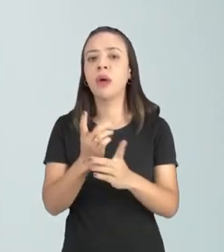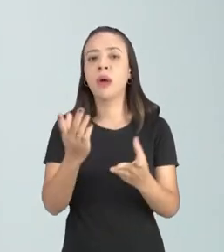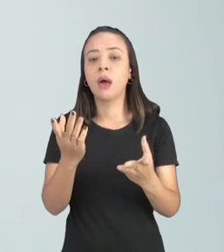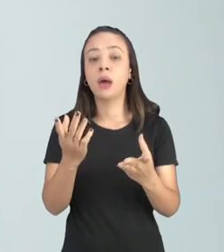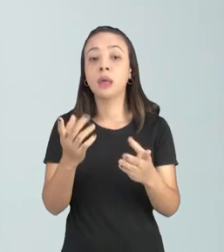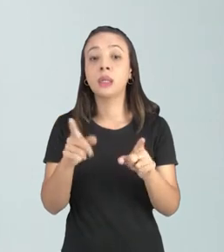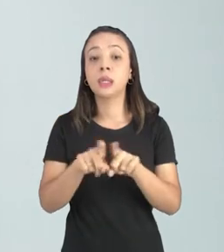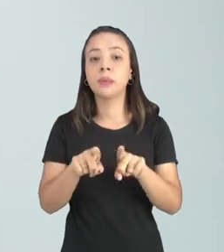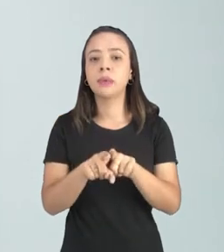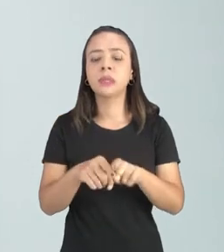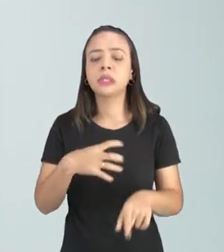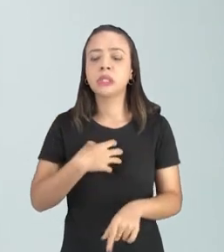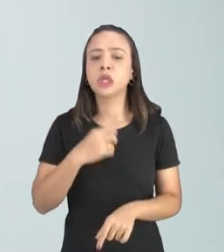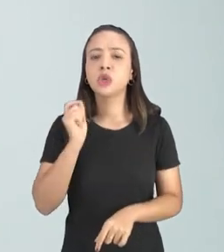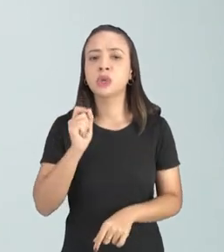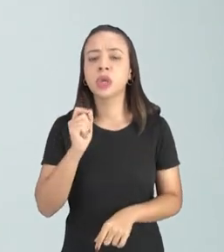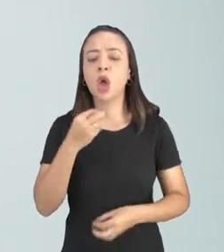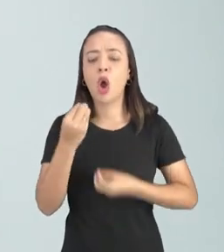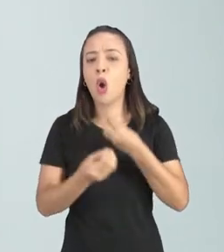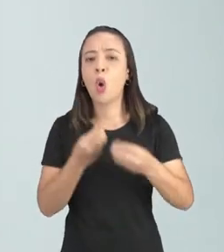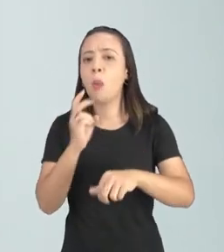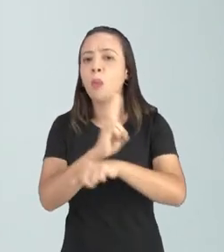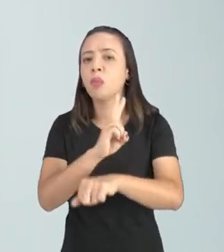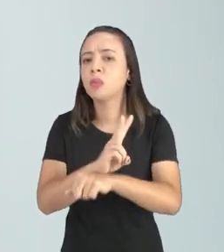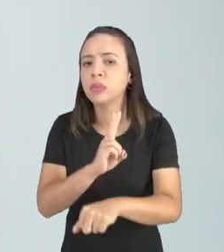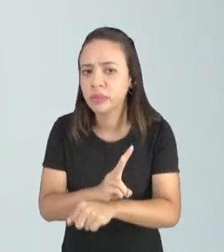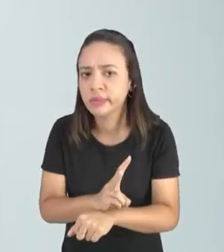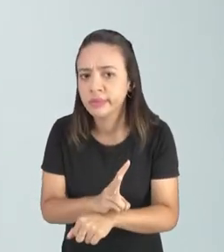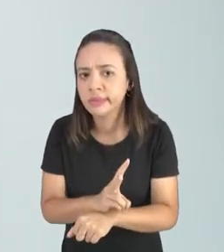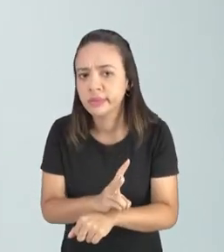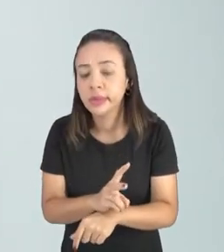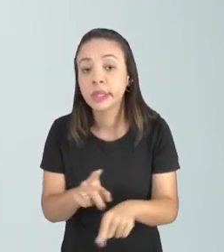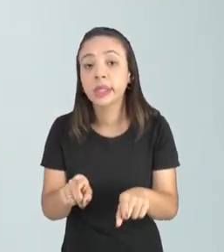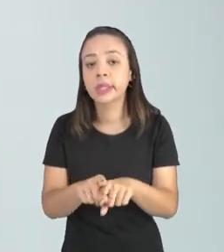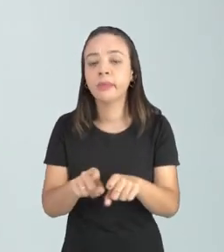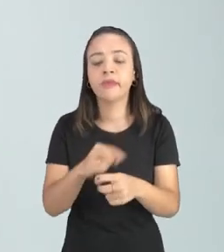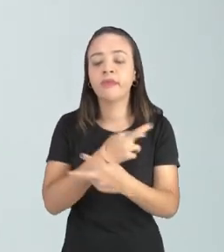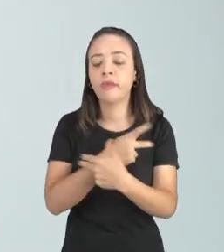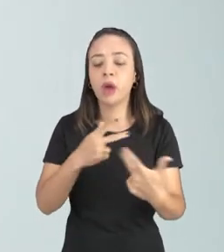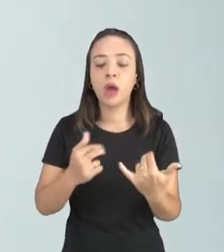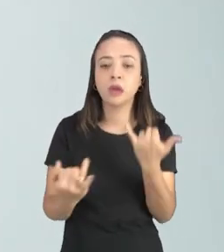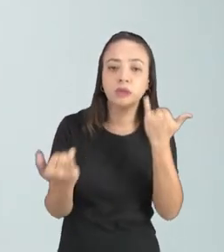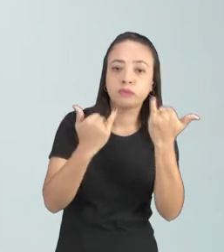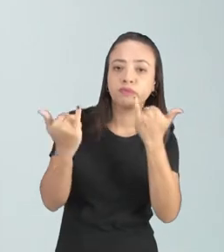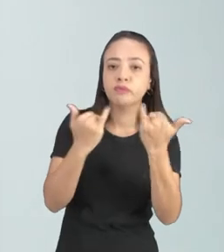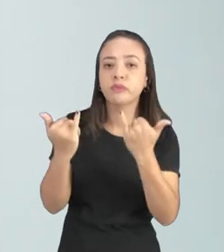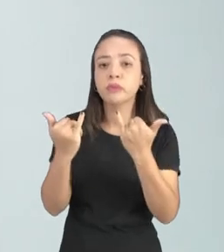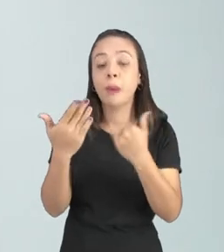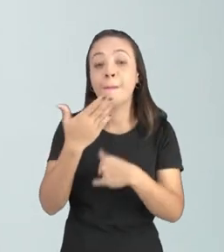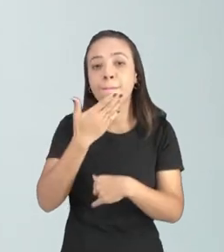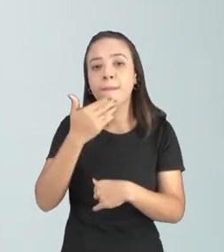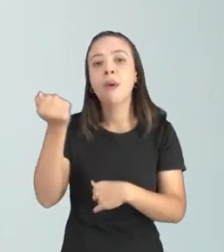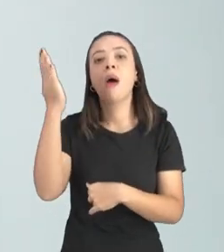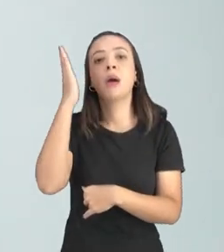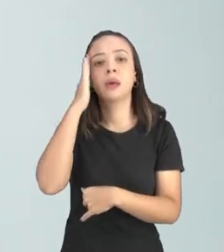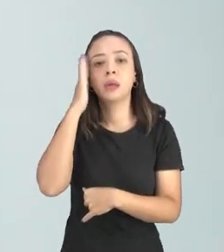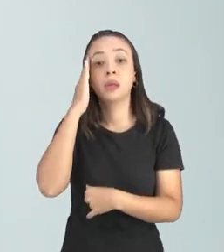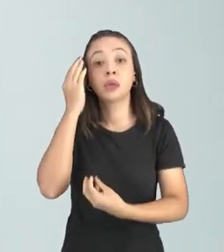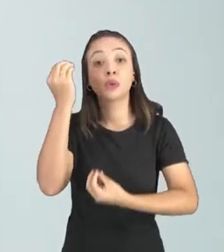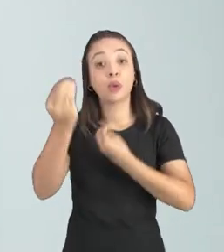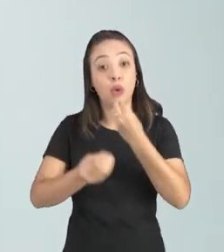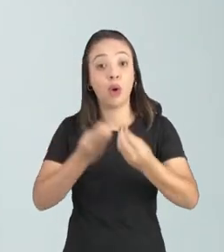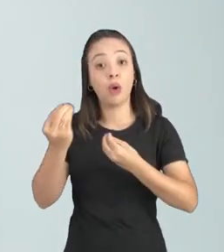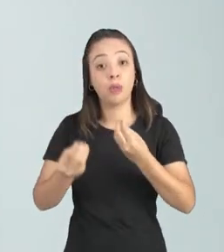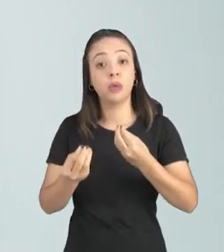as causas o tratamento e algumas curiosidades que a gente possa trazer para vocês ter uma maior clareza sobre como essa